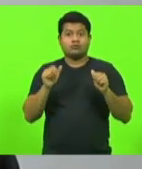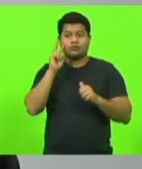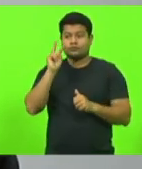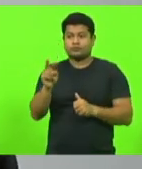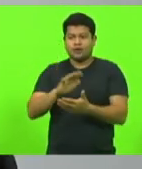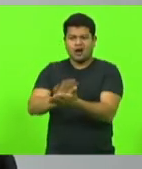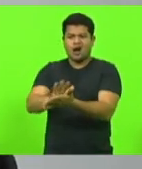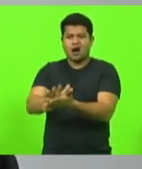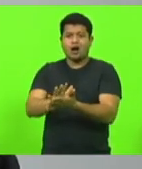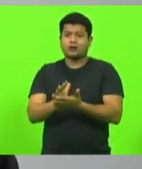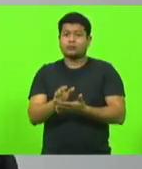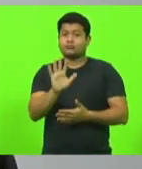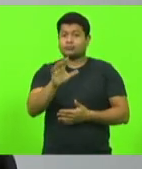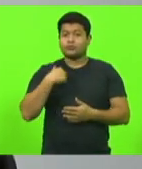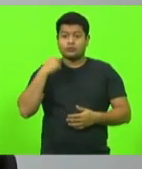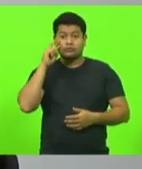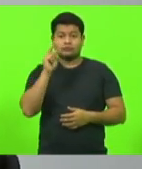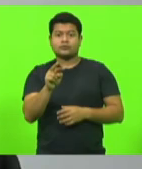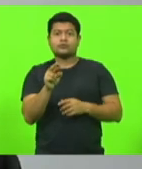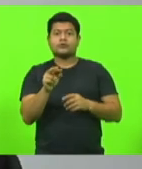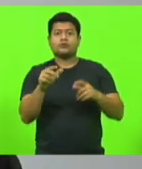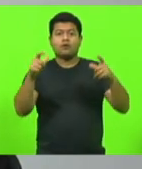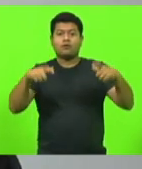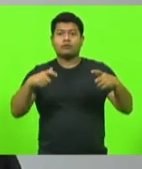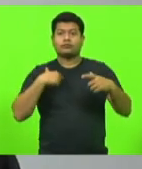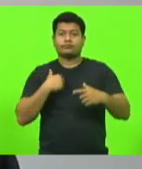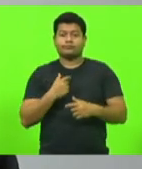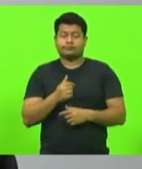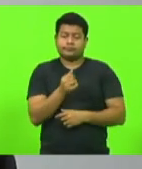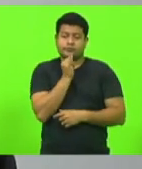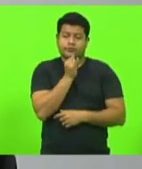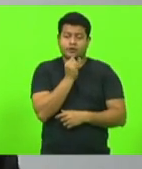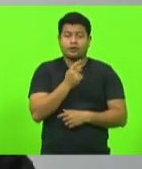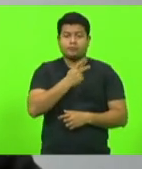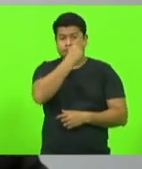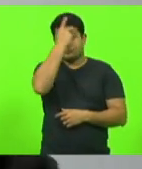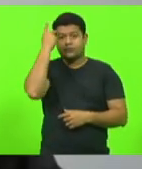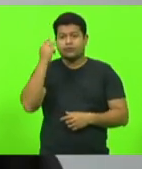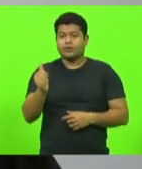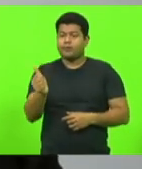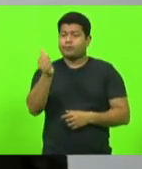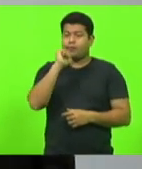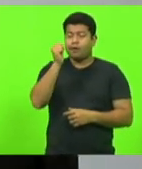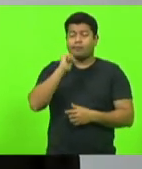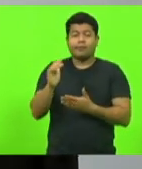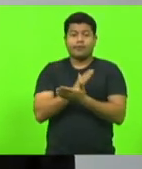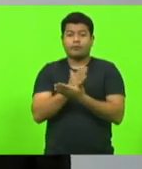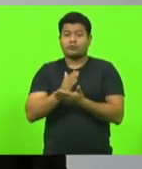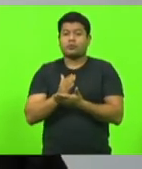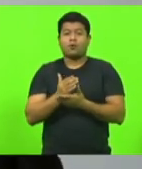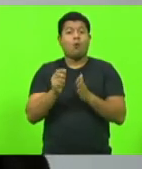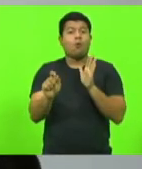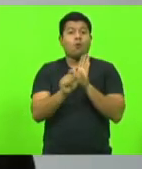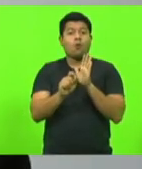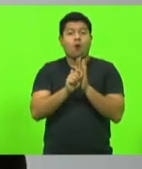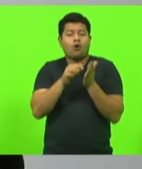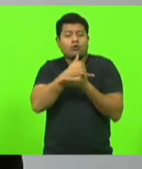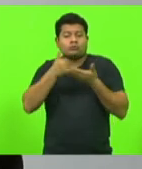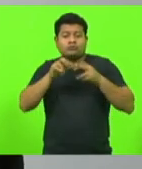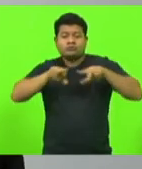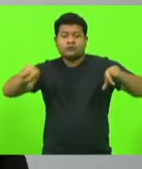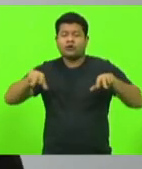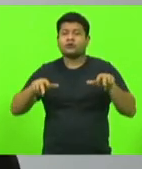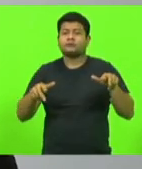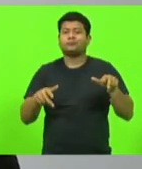vejo maus tratos quando as pessoas bebem, usam, às vezes, até entorpecentes, até entorpecentes,